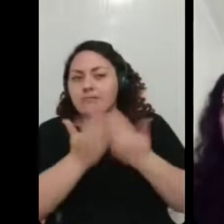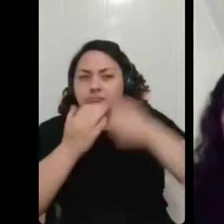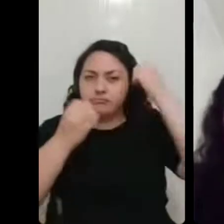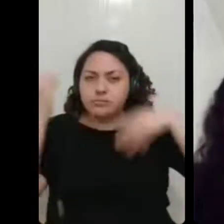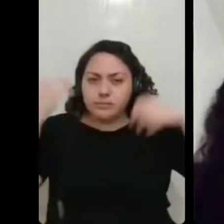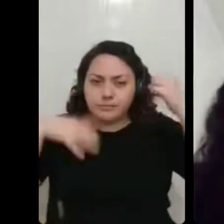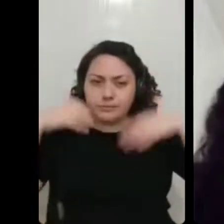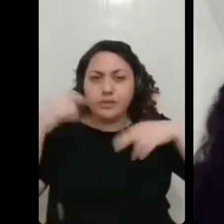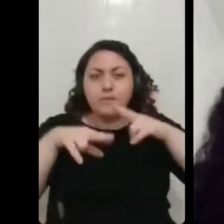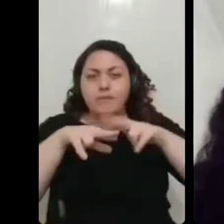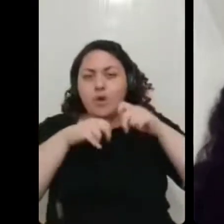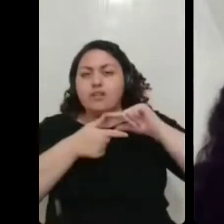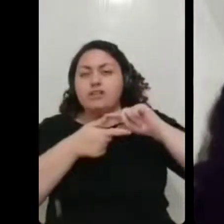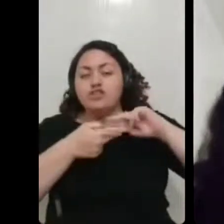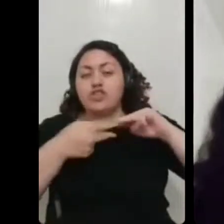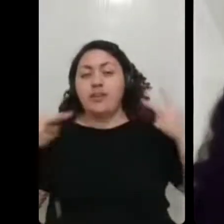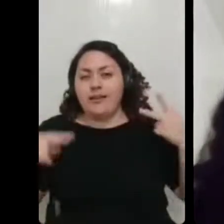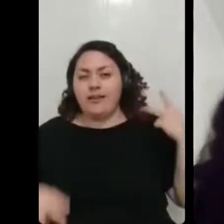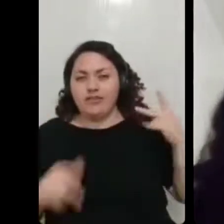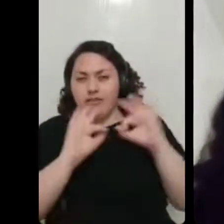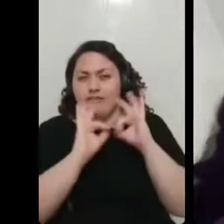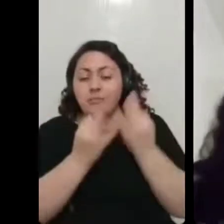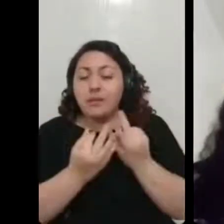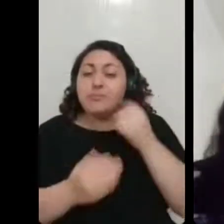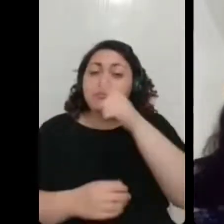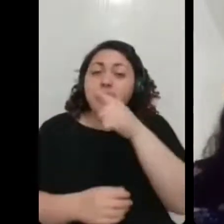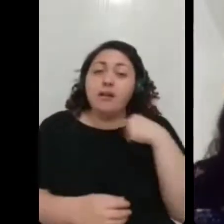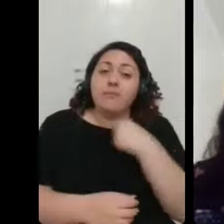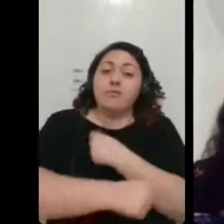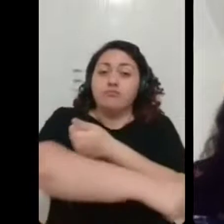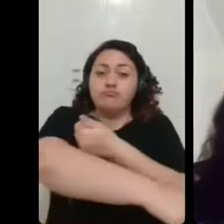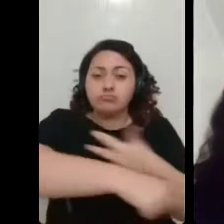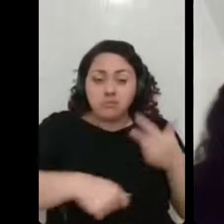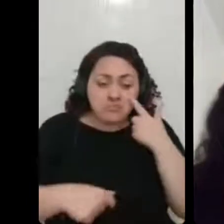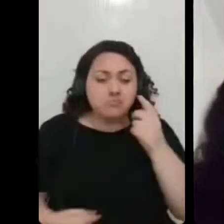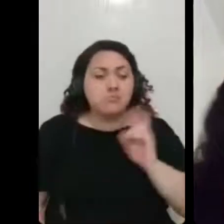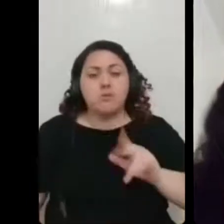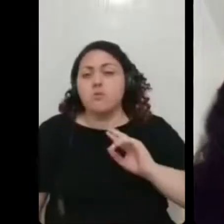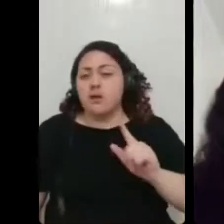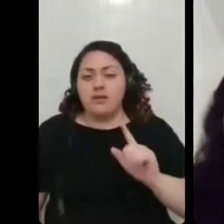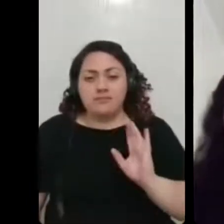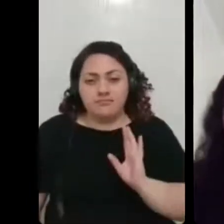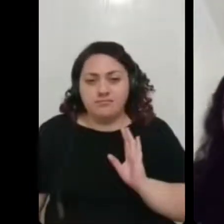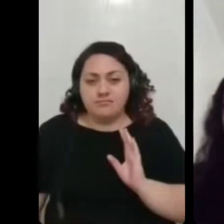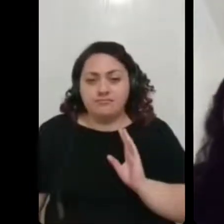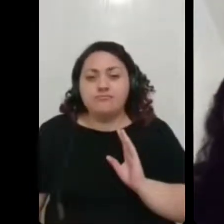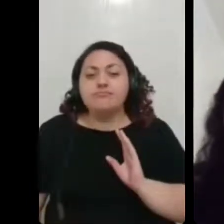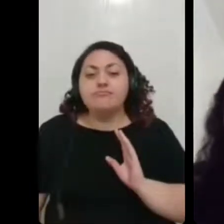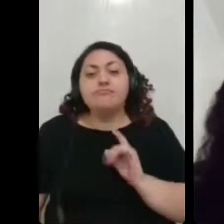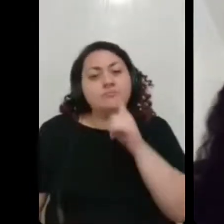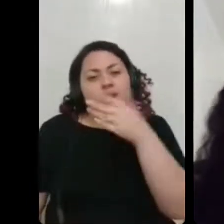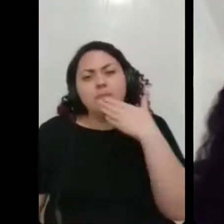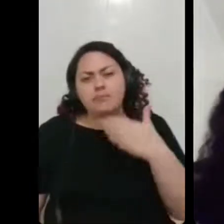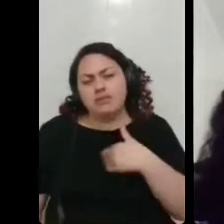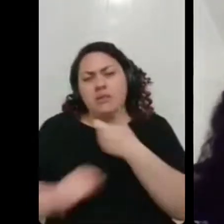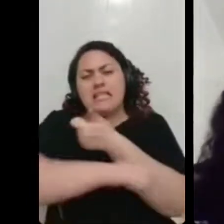assim, em função da genética, para eliminar essa questão. E não era. Então, eliminada essa questão, ela me pediu uma